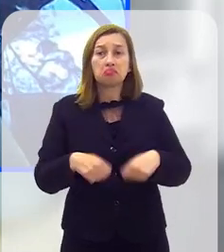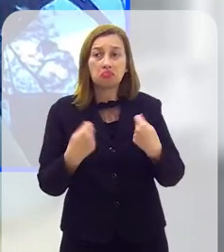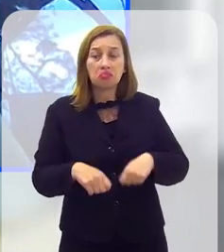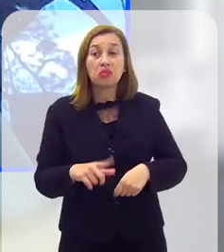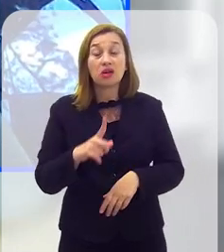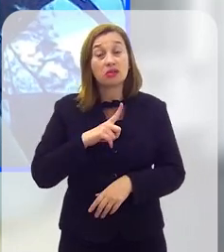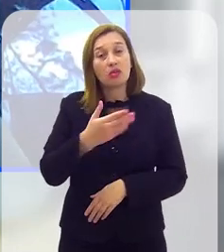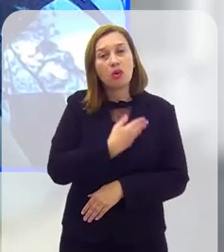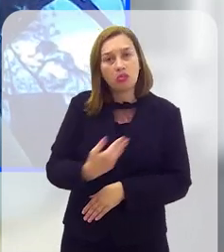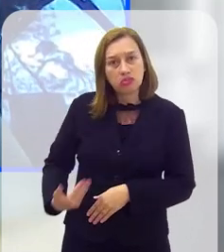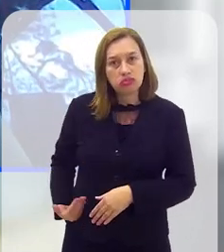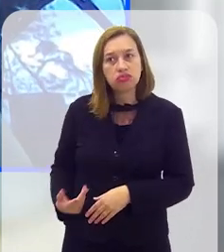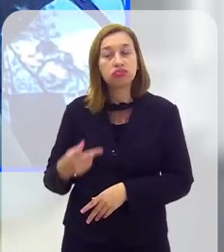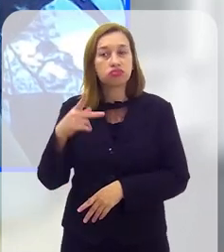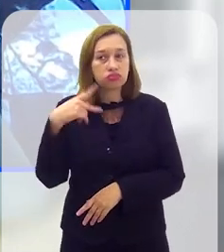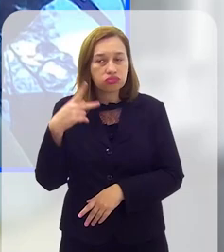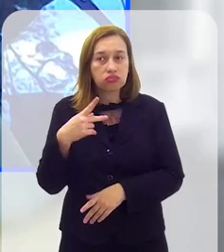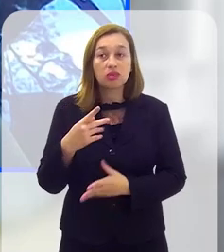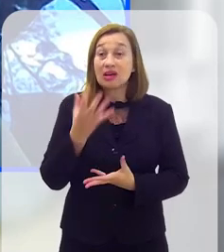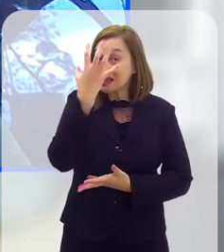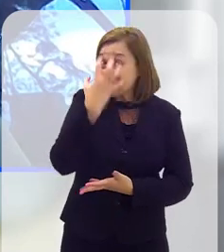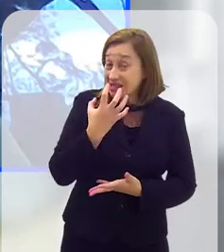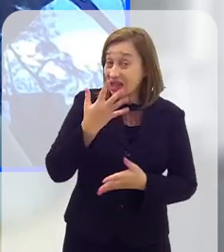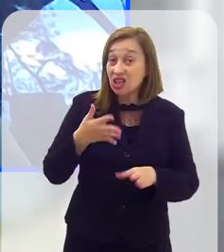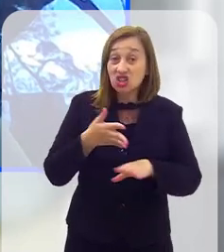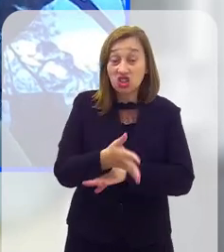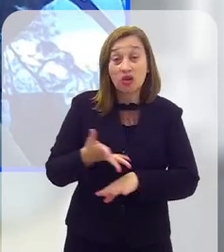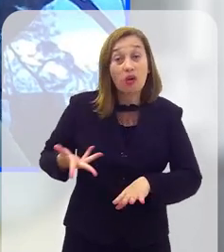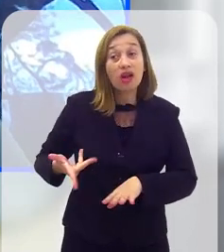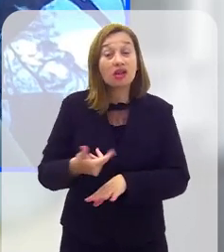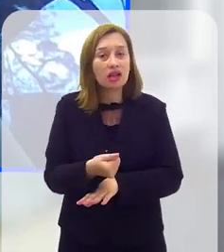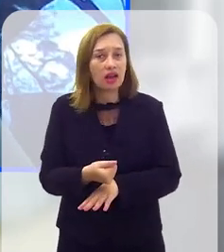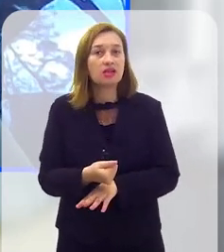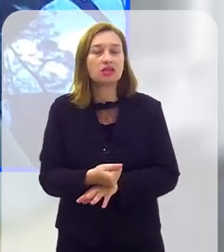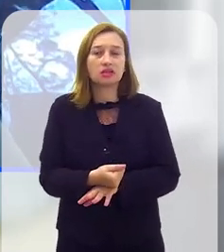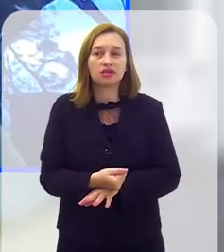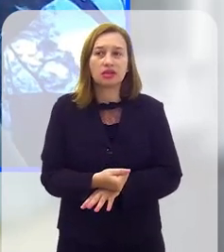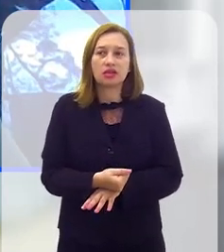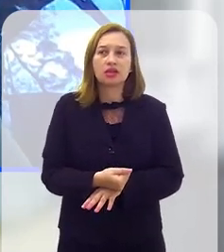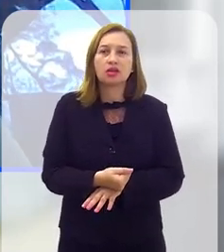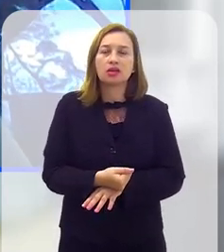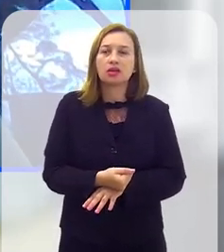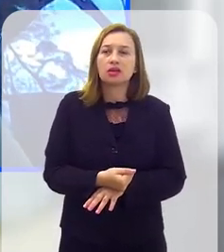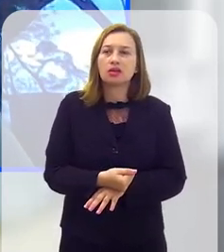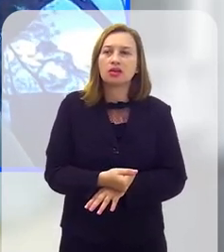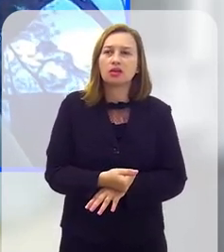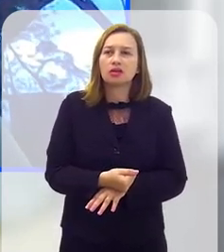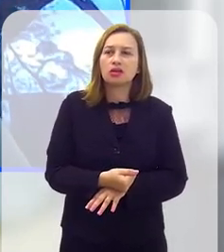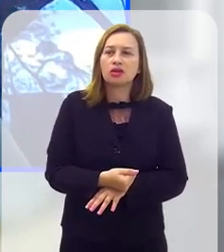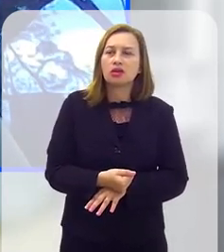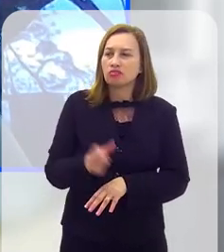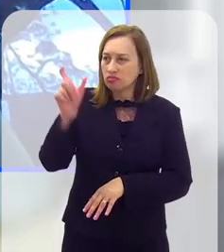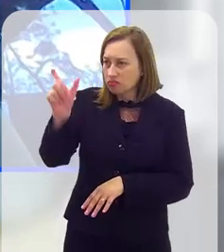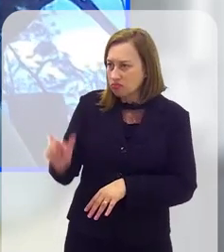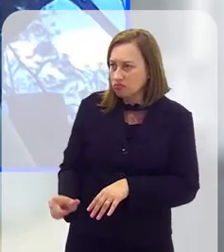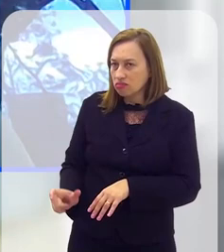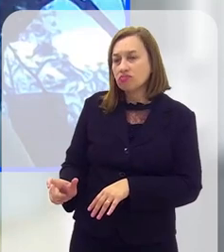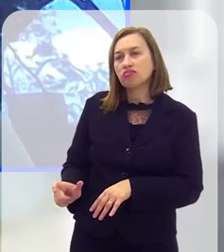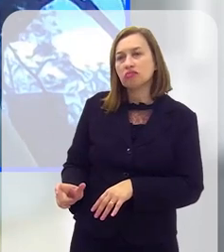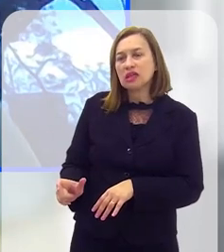população. Para isso, é necessário que tenha uma política séria, uma política que chegue com serviços de forma eficiente e que